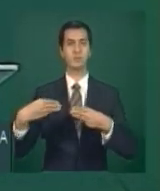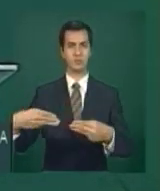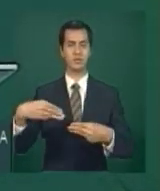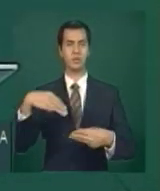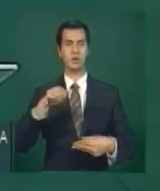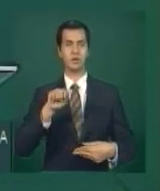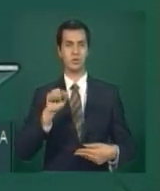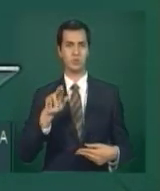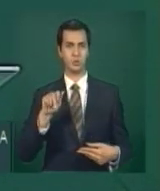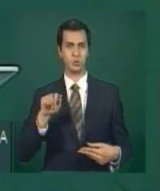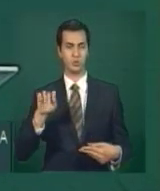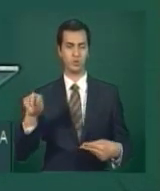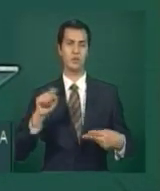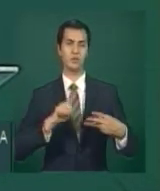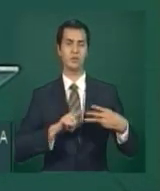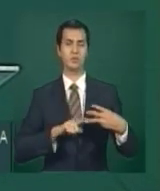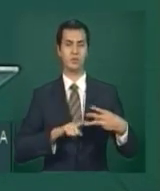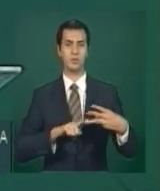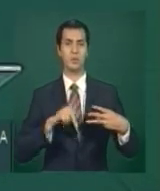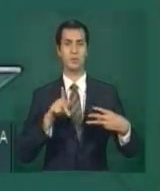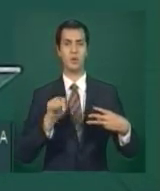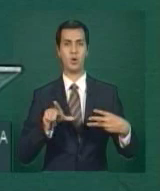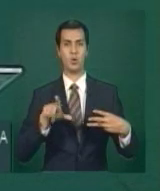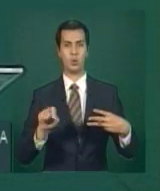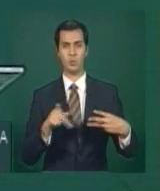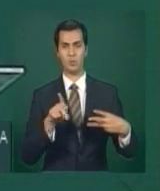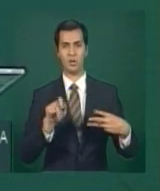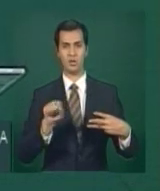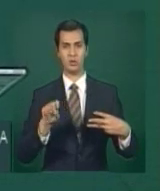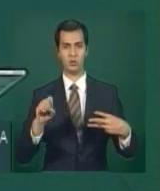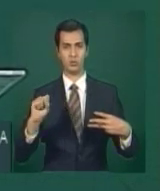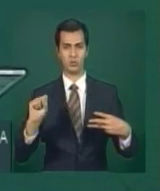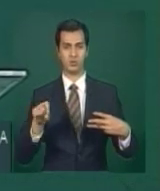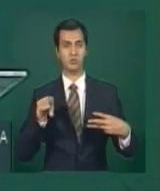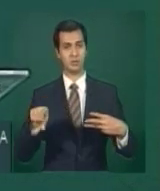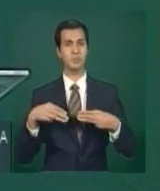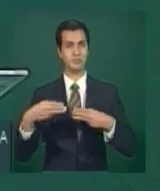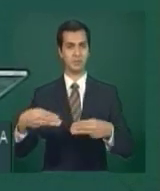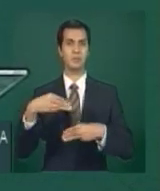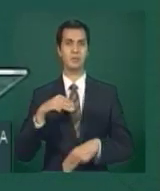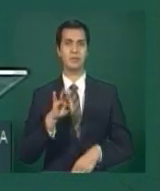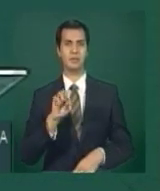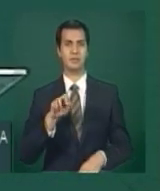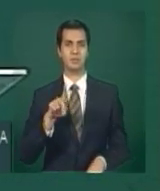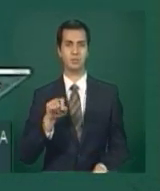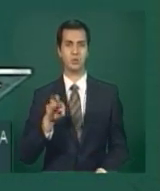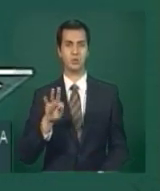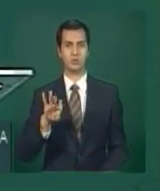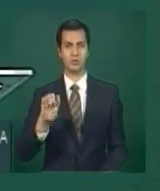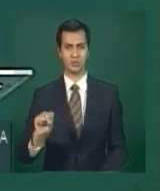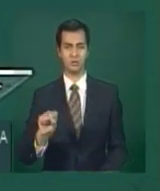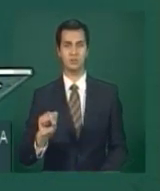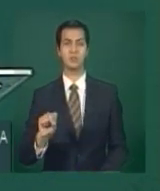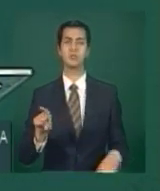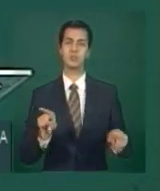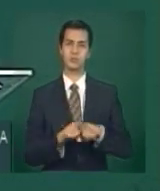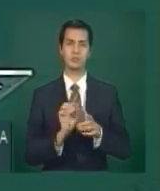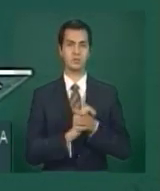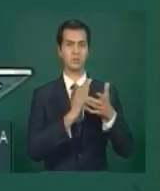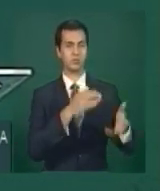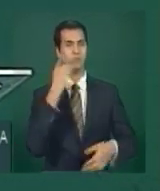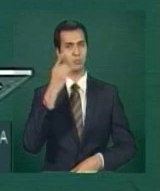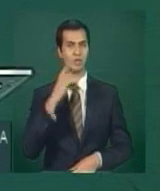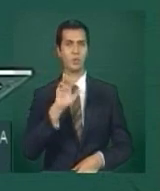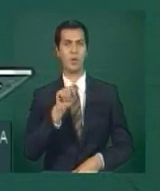e o ministro Paulo Sérgio Passos, do transporte. Queria cumprimentar o deputado Adão